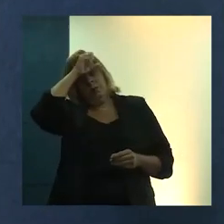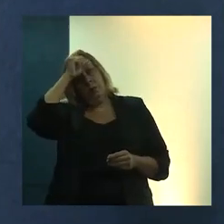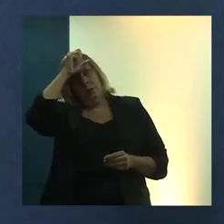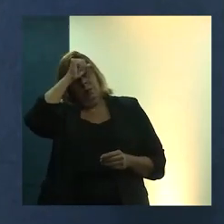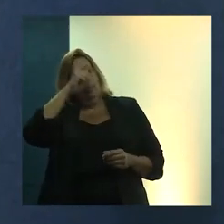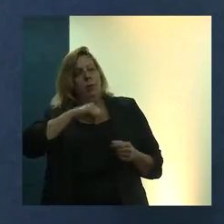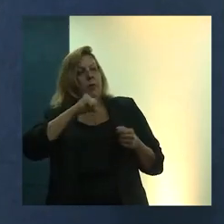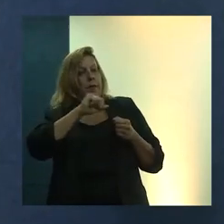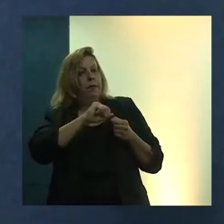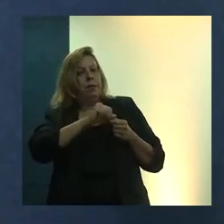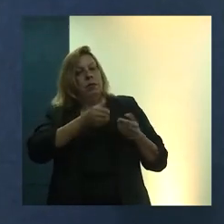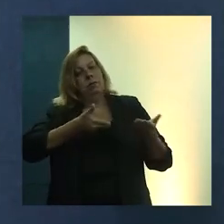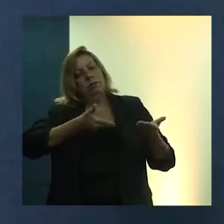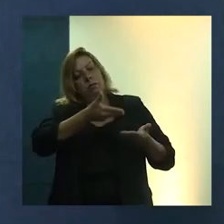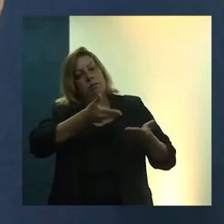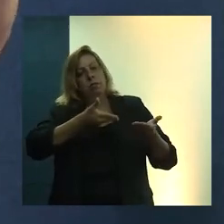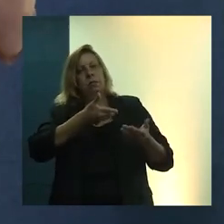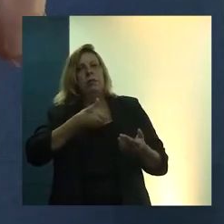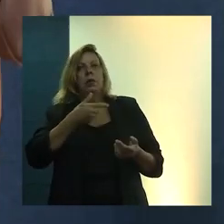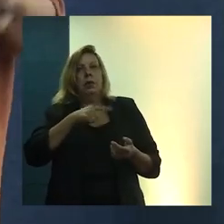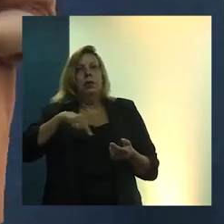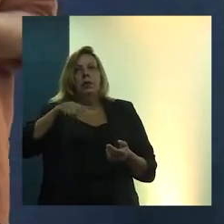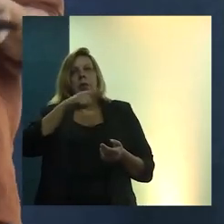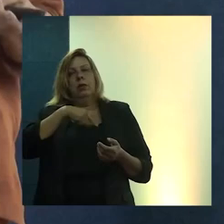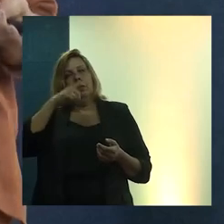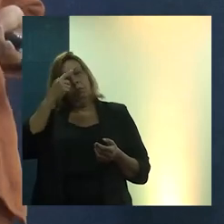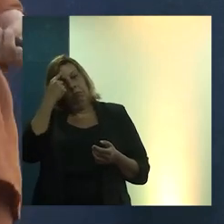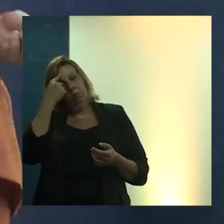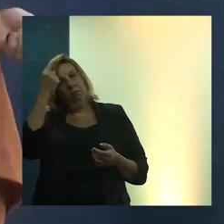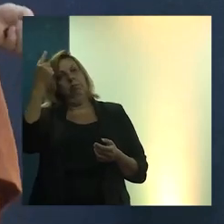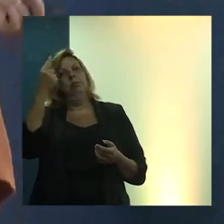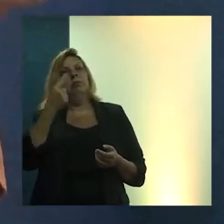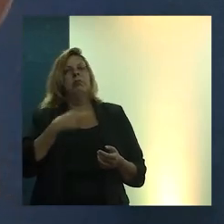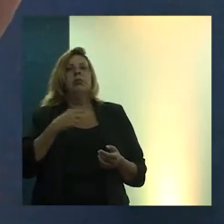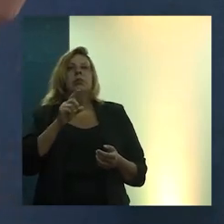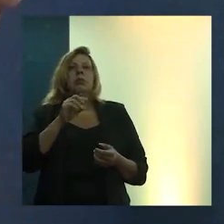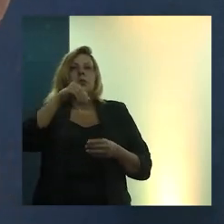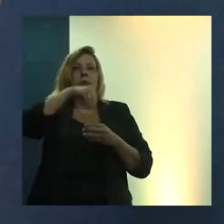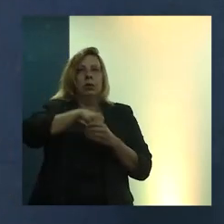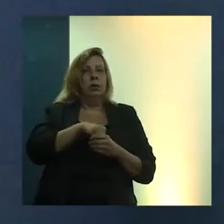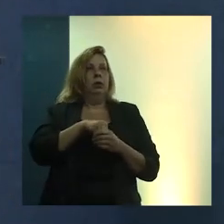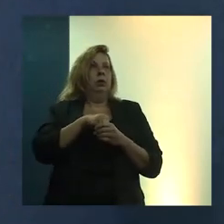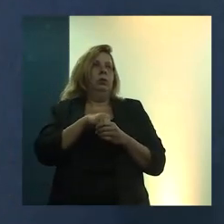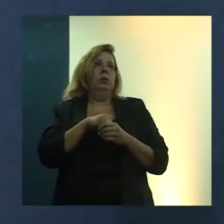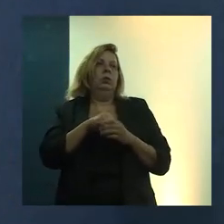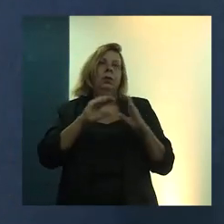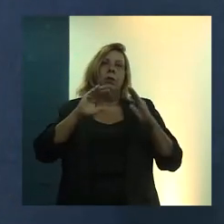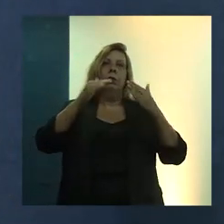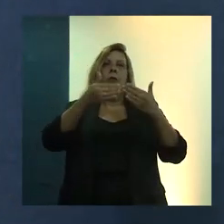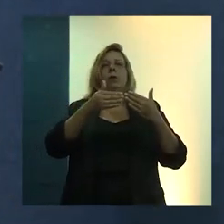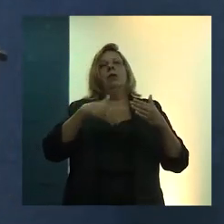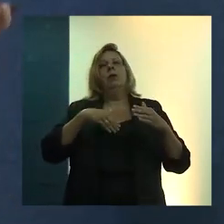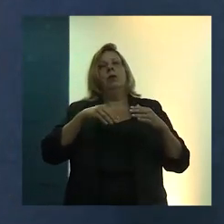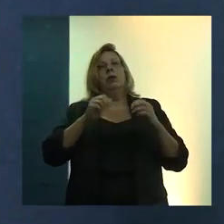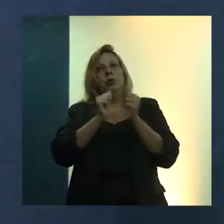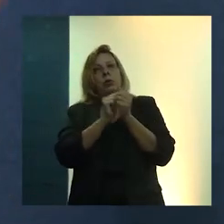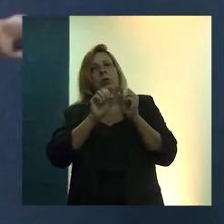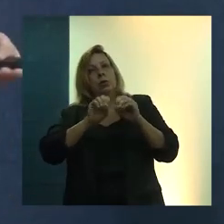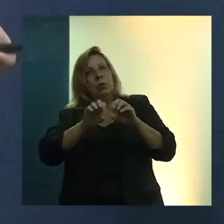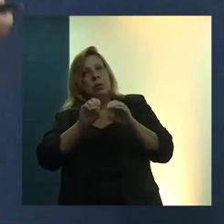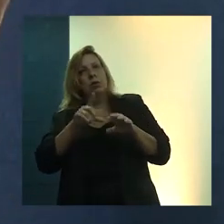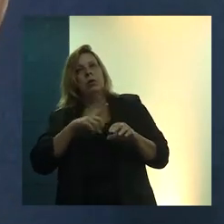fazendo. Então, essa foi nossa intenção, quando nós criamos o Laboratório de Habitação, exatamente buscando